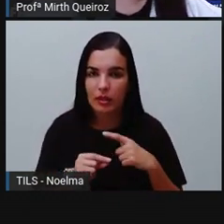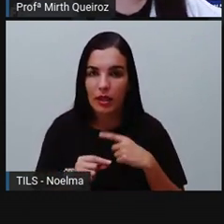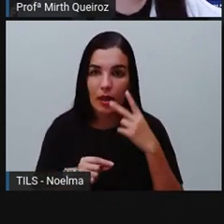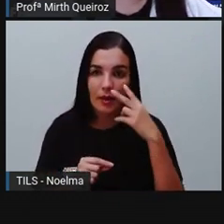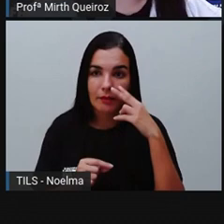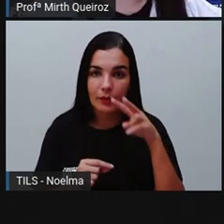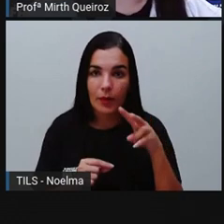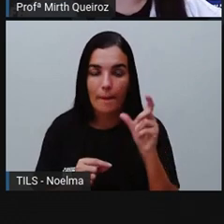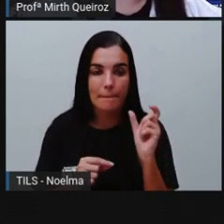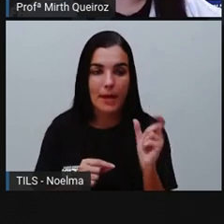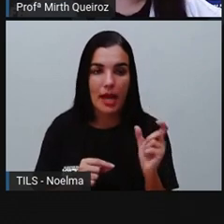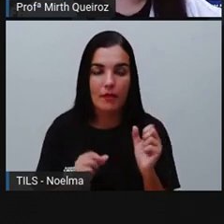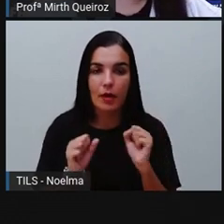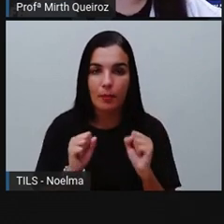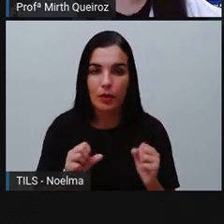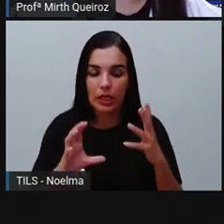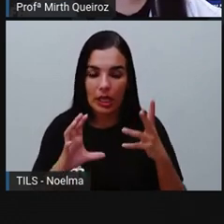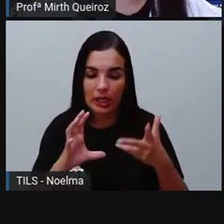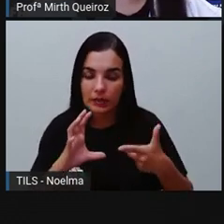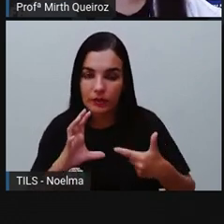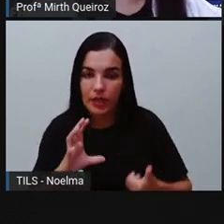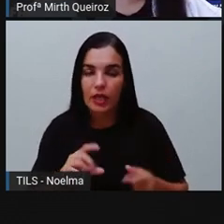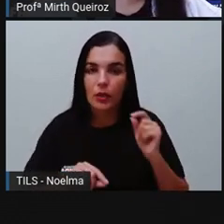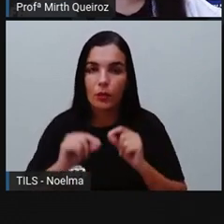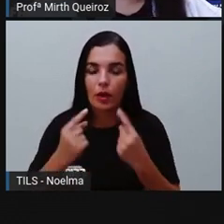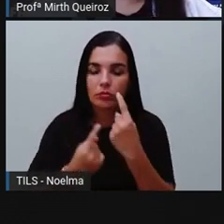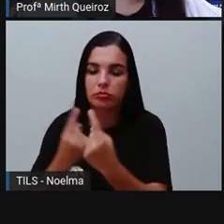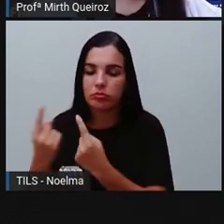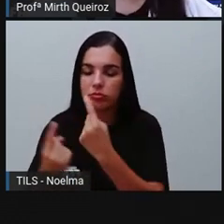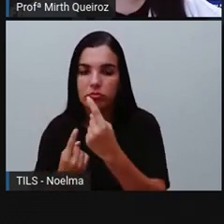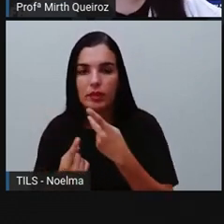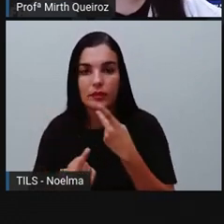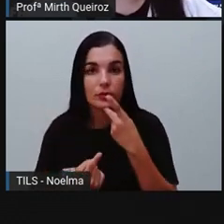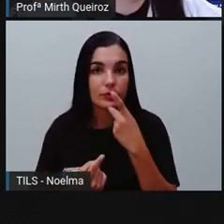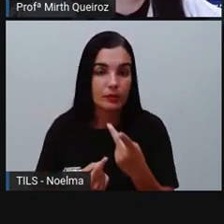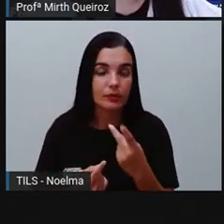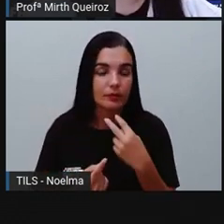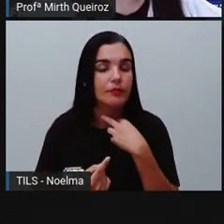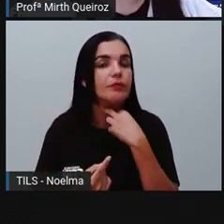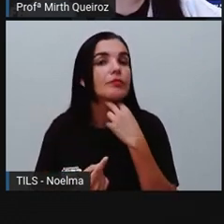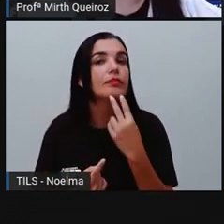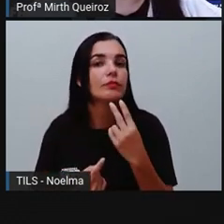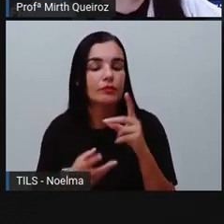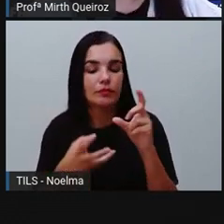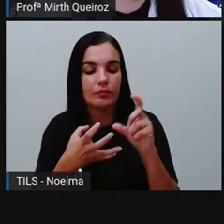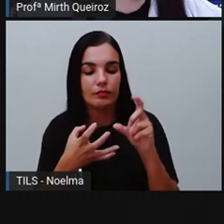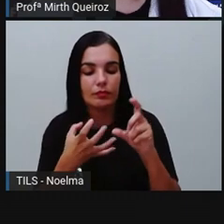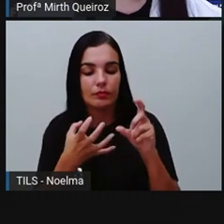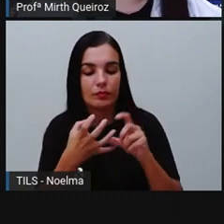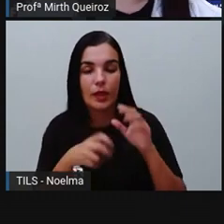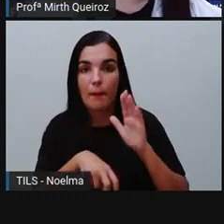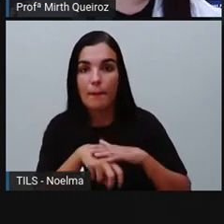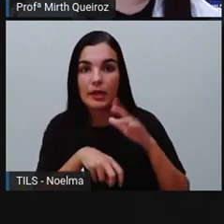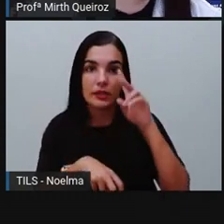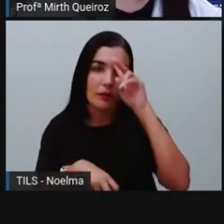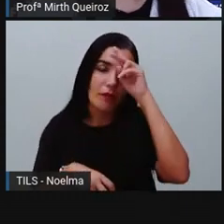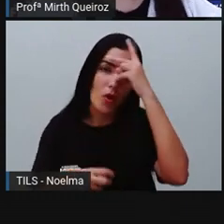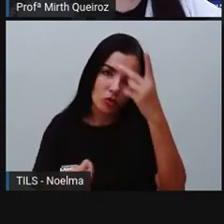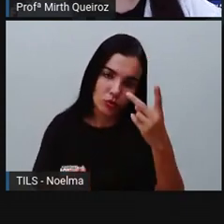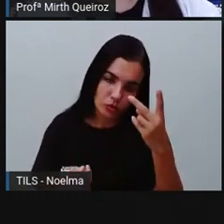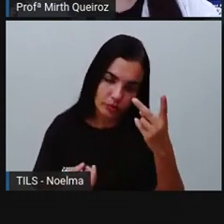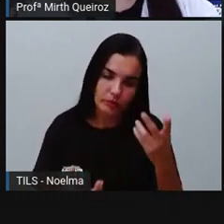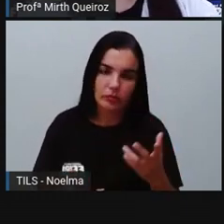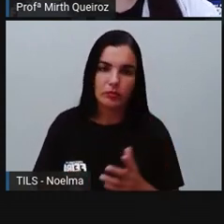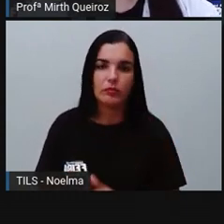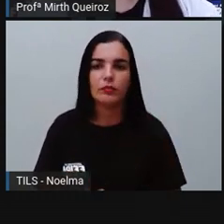palavras, elas podem ser classificadas de acordo com a sua tonicidade, certo? De acordo com a sílaba tônica. E o que é a sílaba tônica? É